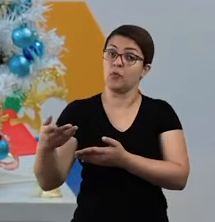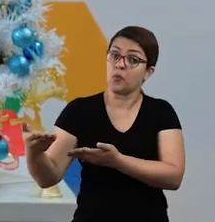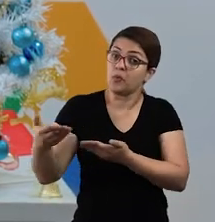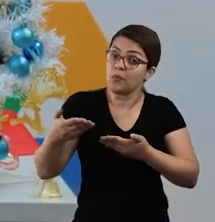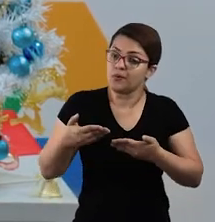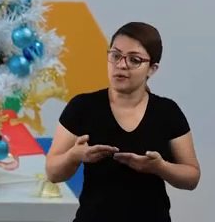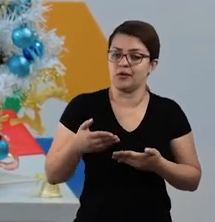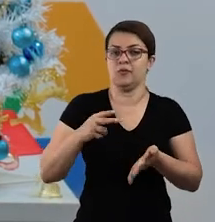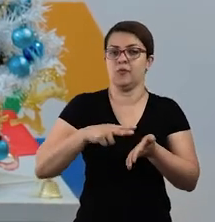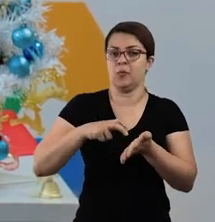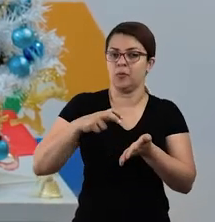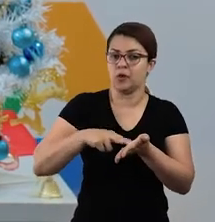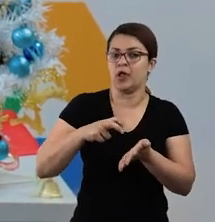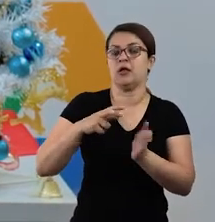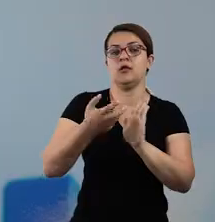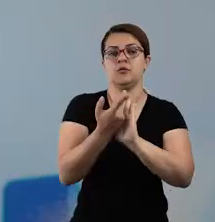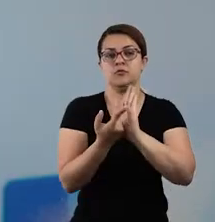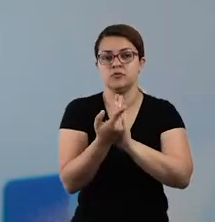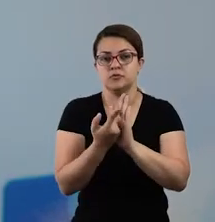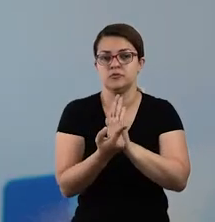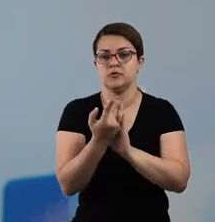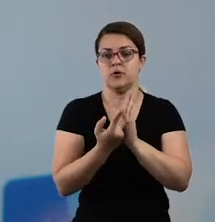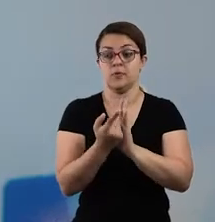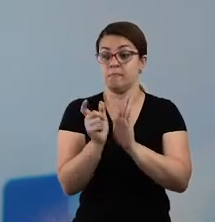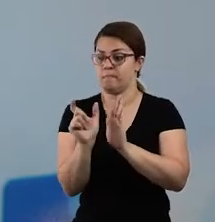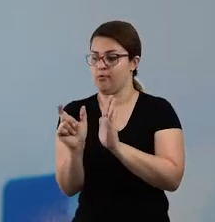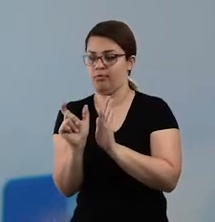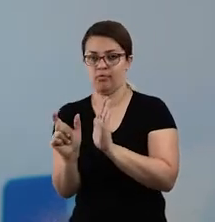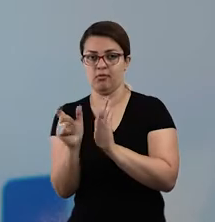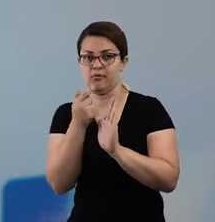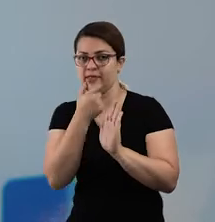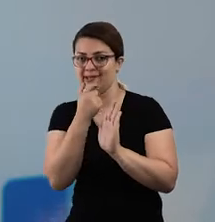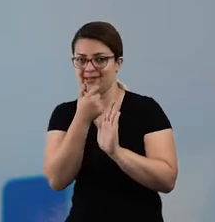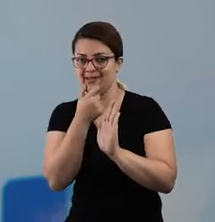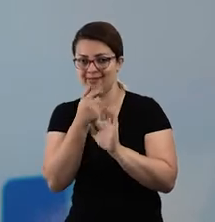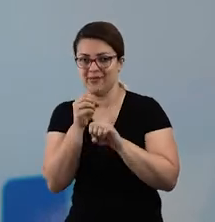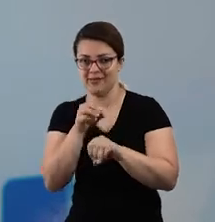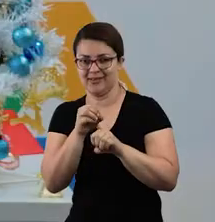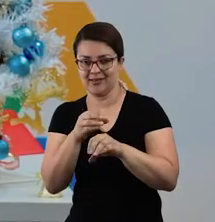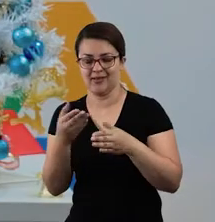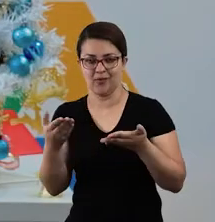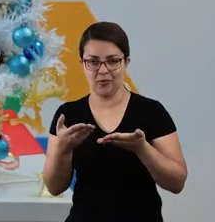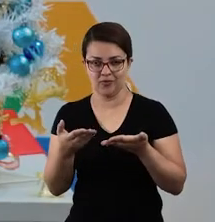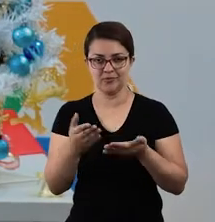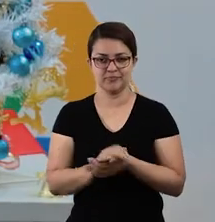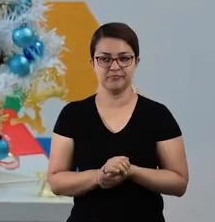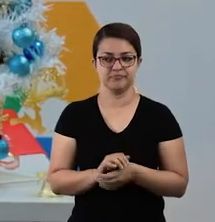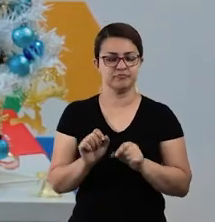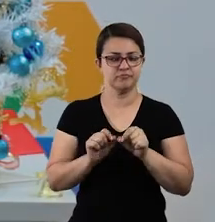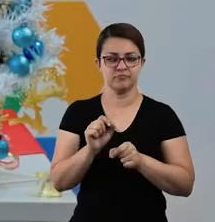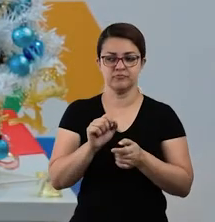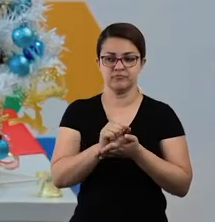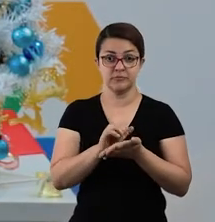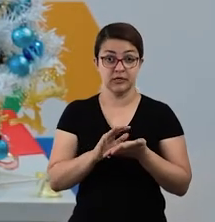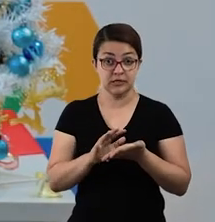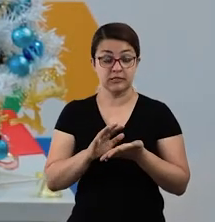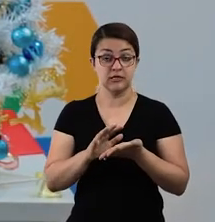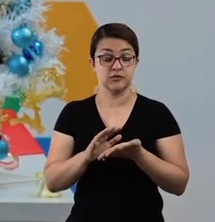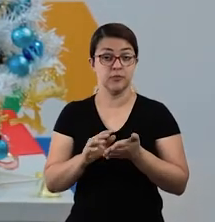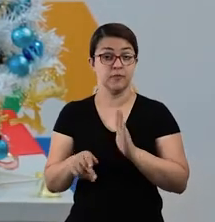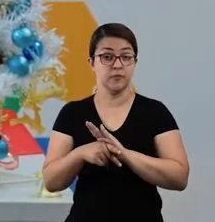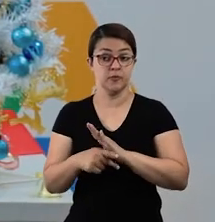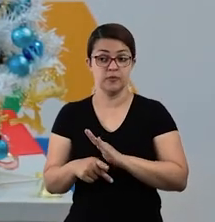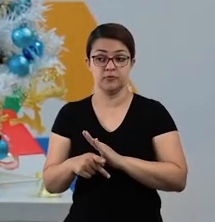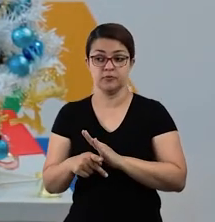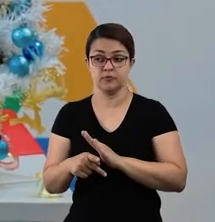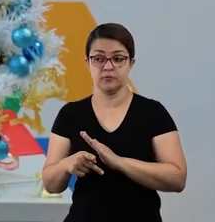vocabulário ilustrado com essas palavras que eu ensinei para vocês. Essas atividades são para o pré ao quinto ano.